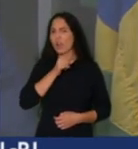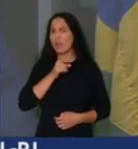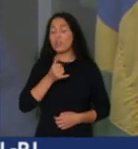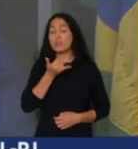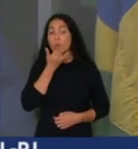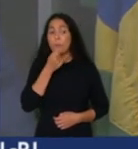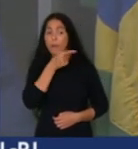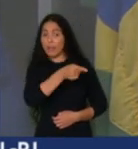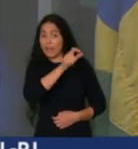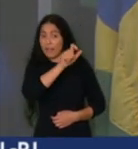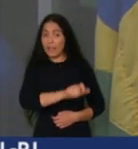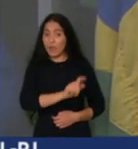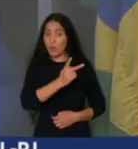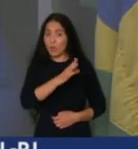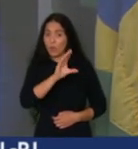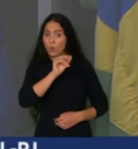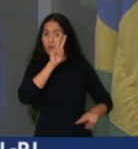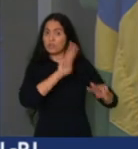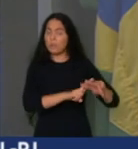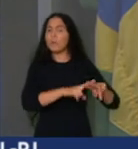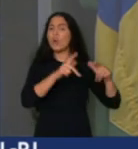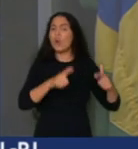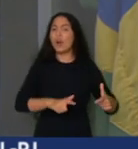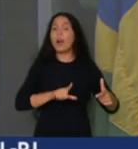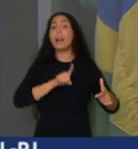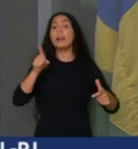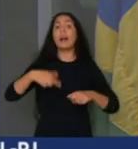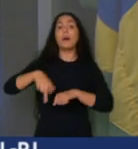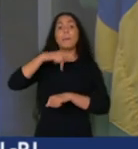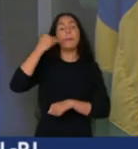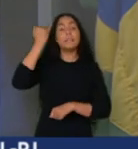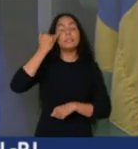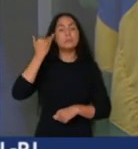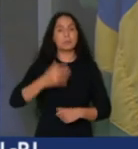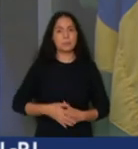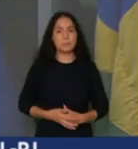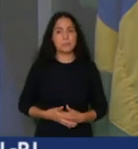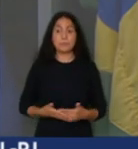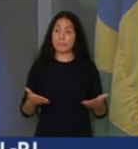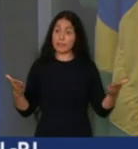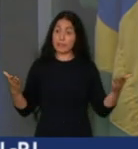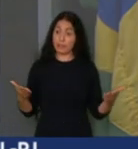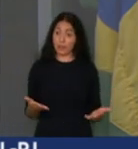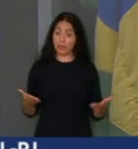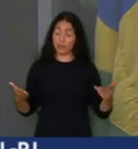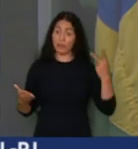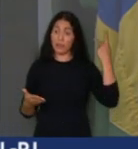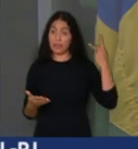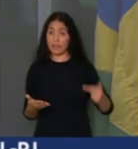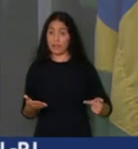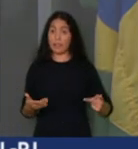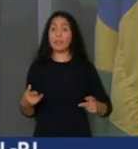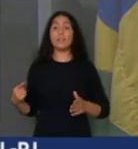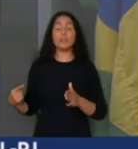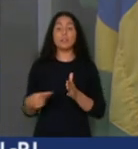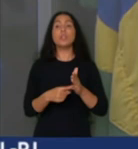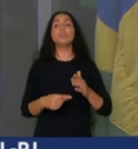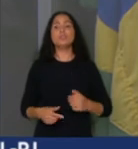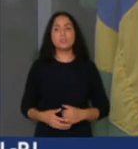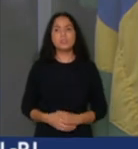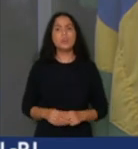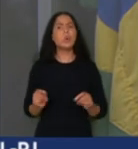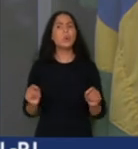Espanha e agora fez uma delação. Fez uma delação e demonstrando